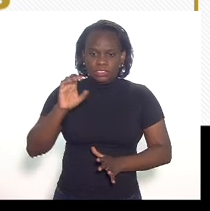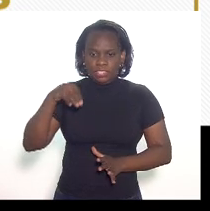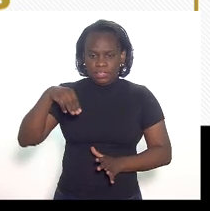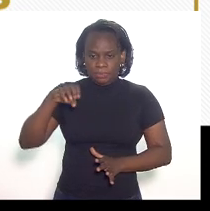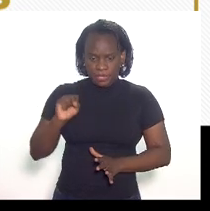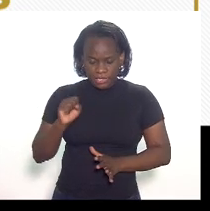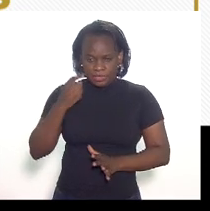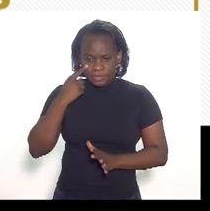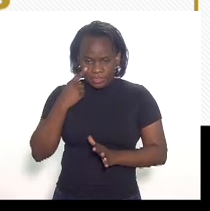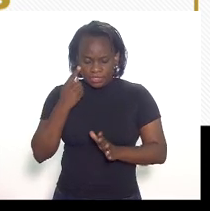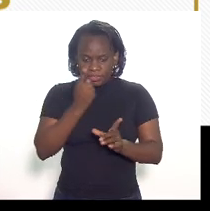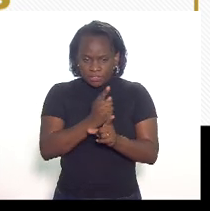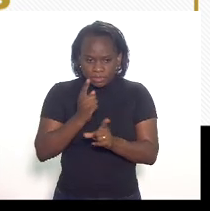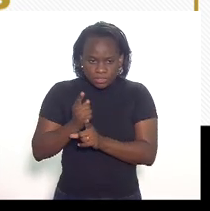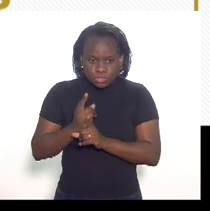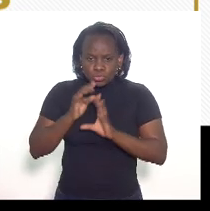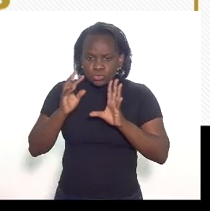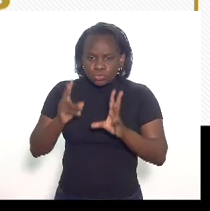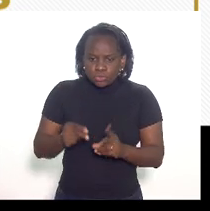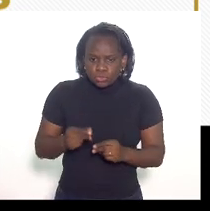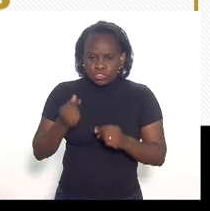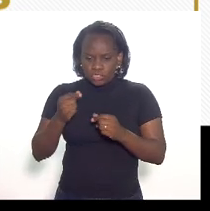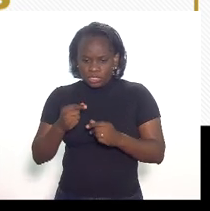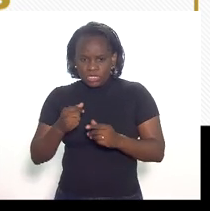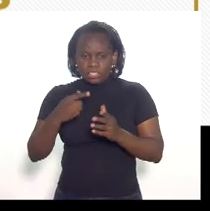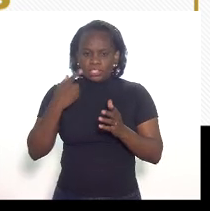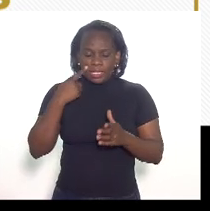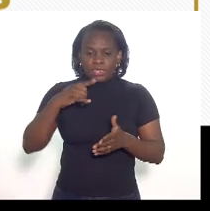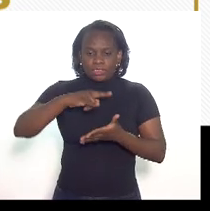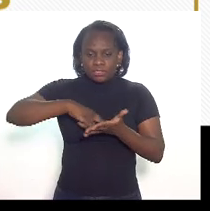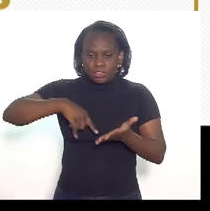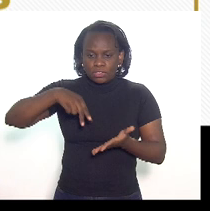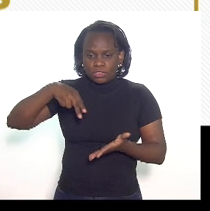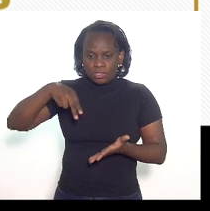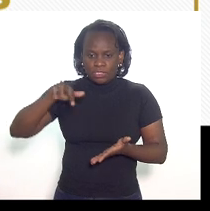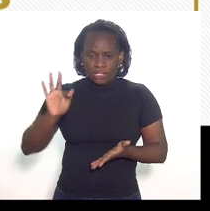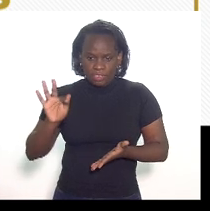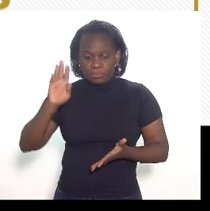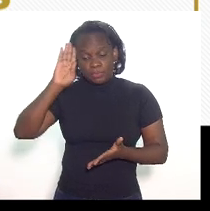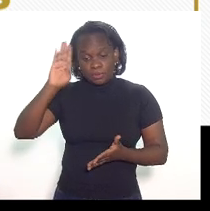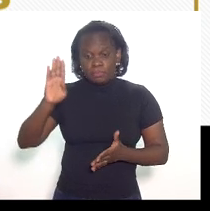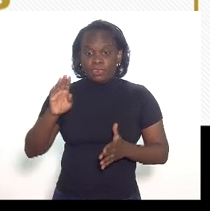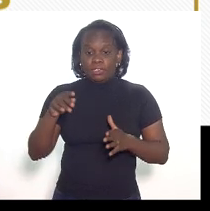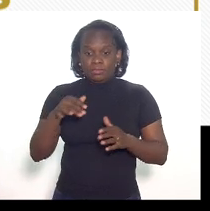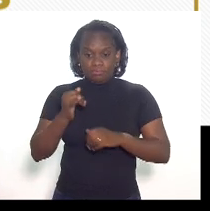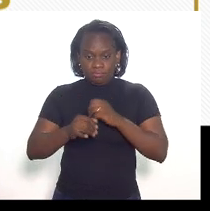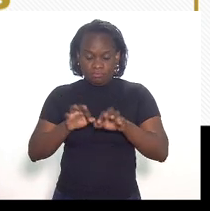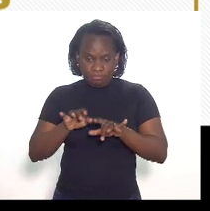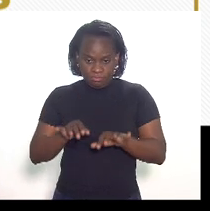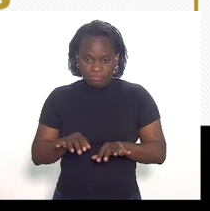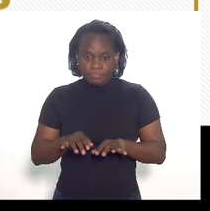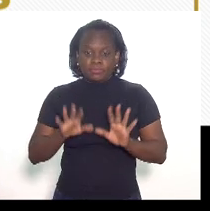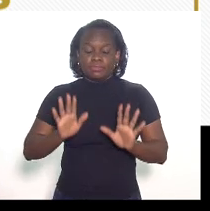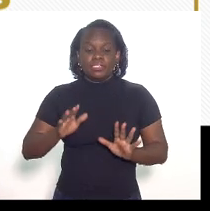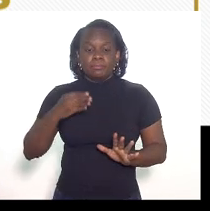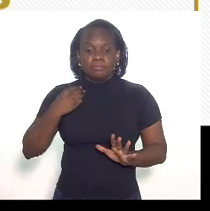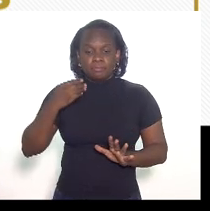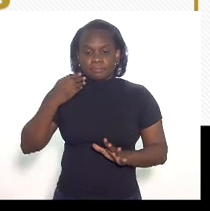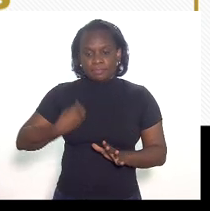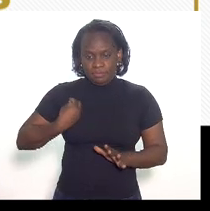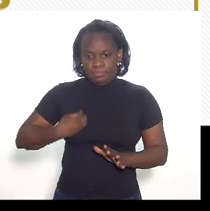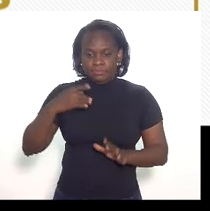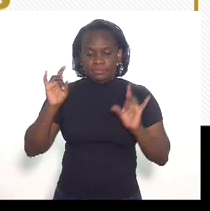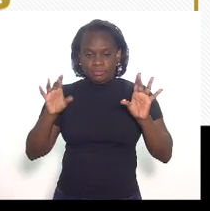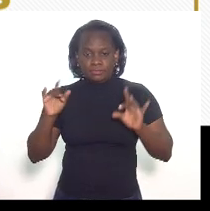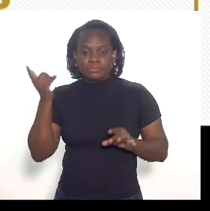rastreia todas as operações através das notas fiscais, principalmente as eletrônicas. No caso da participação especial, a gente